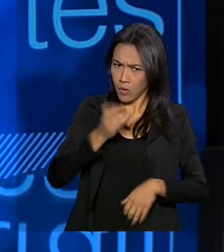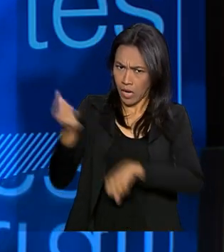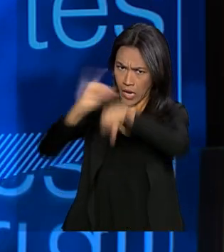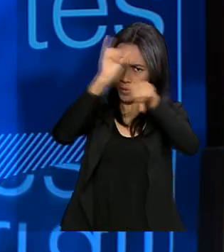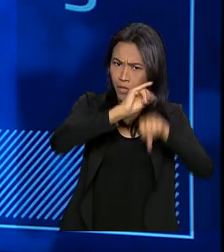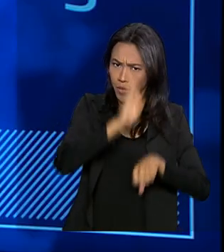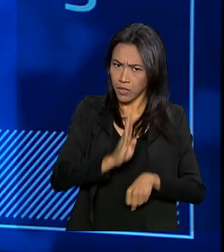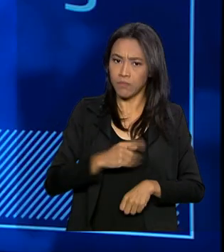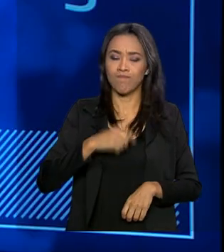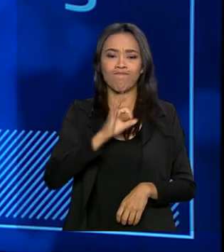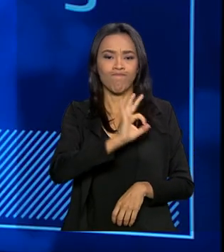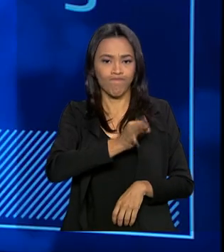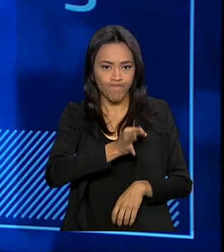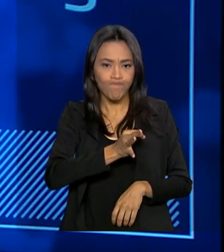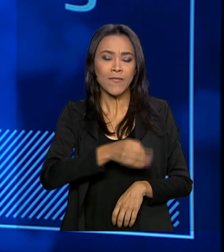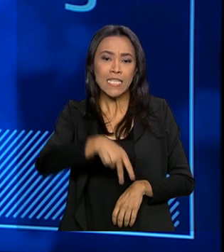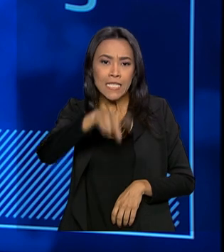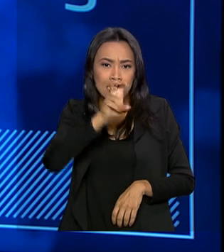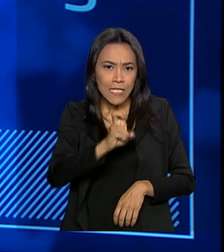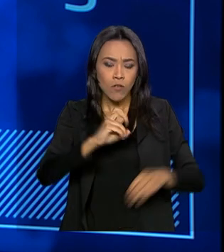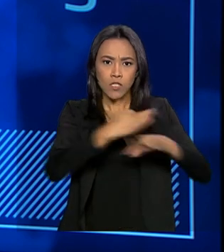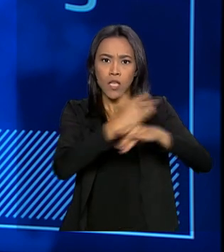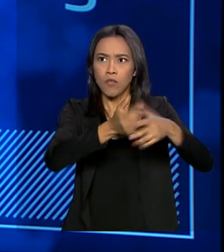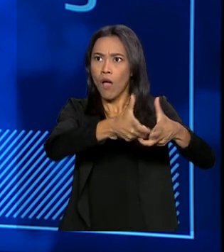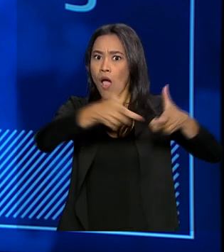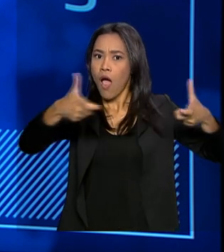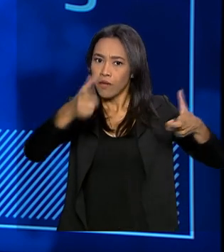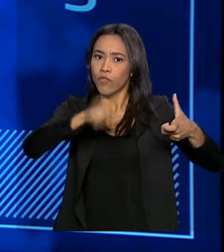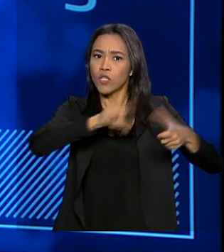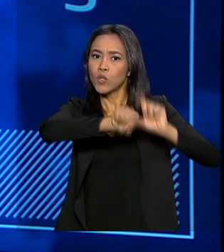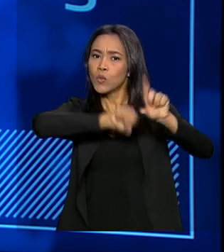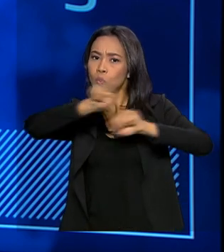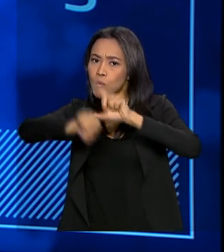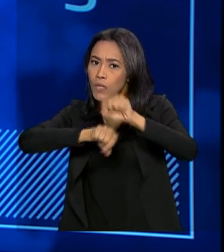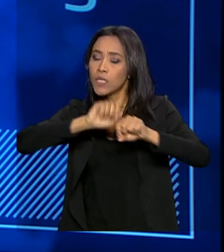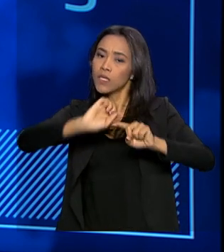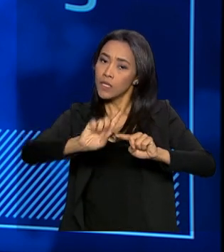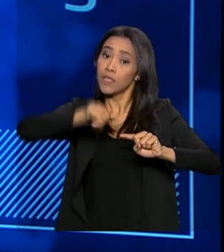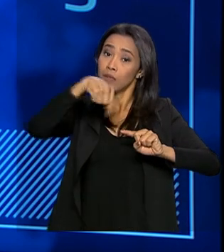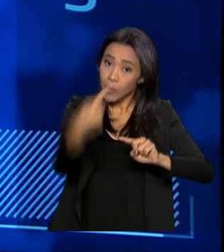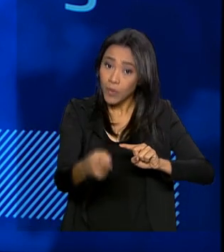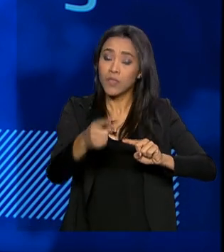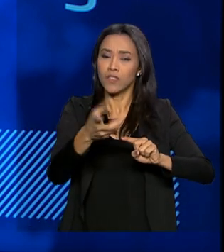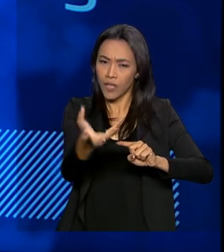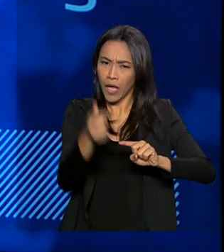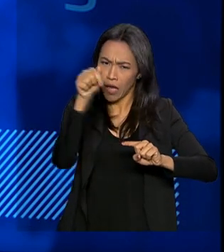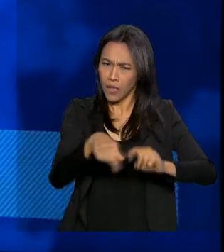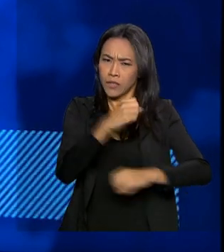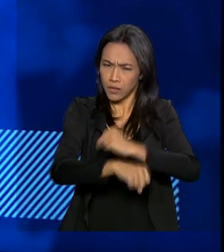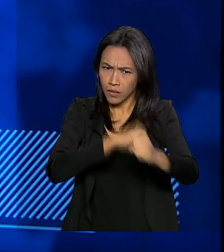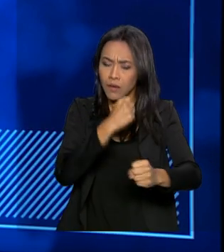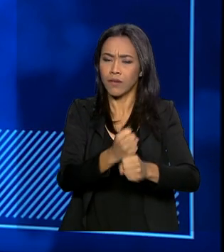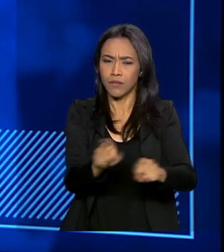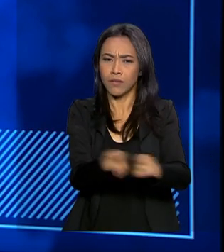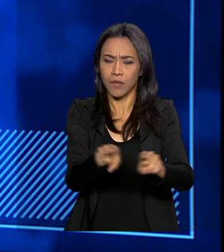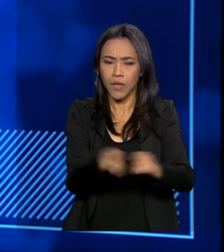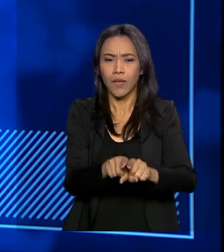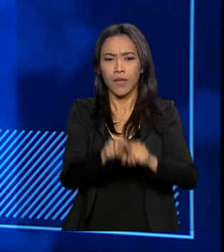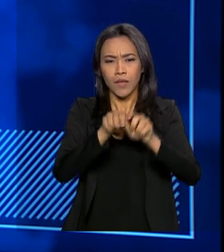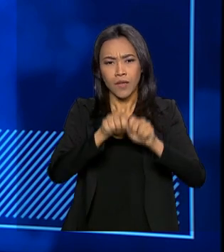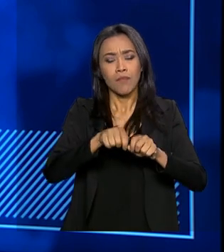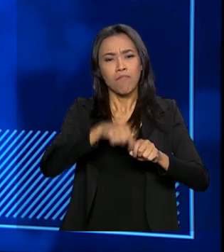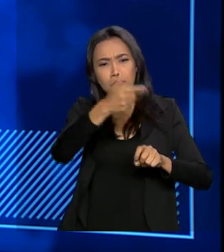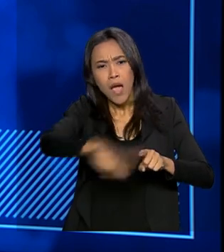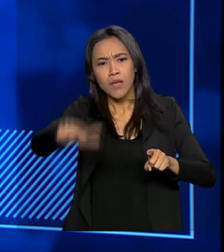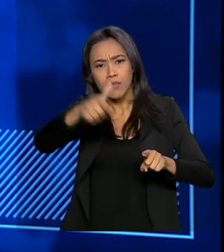país? Exatamente. As cinco maiores cidades foram inicialmente selecionadas e logo em seguida, entre que é esse ano, ainda já começar a fazer alienação